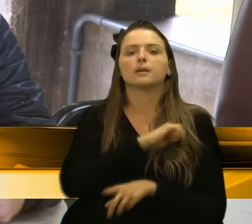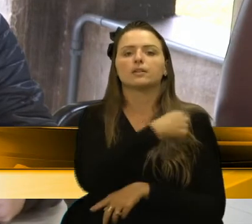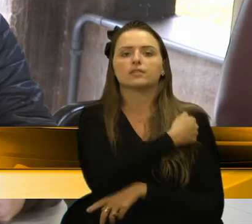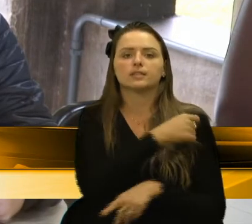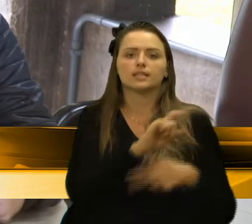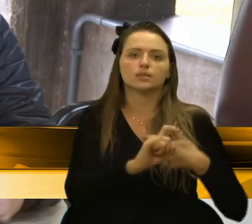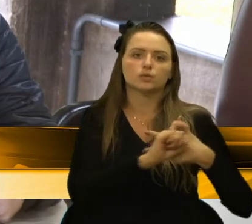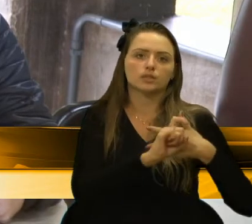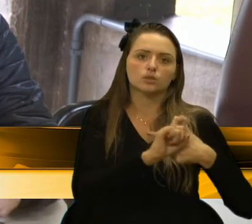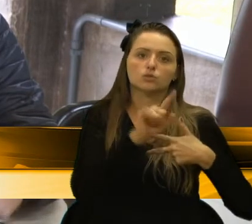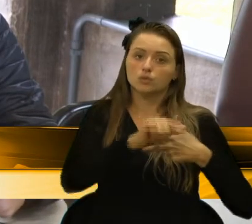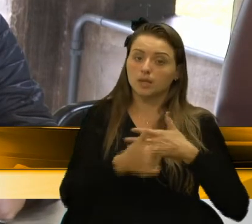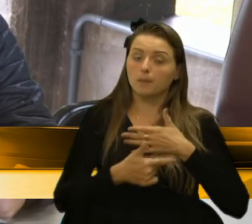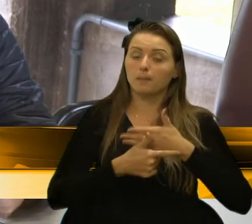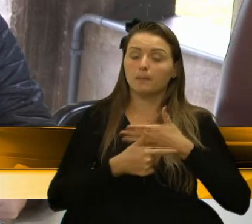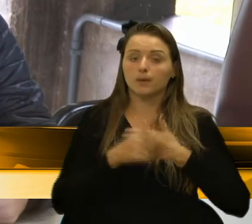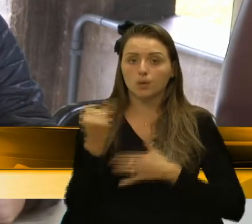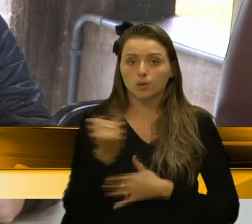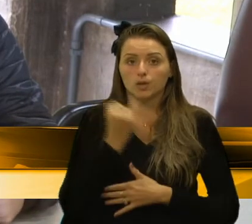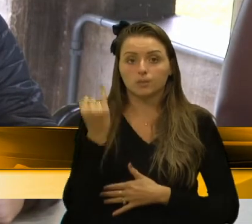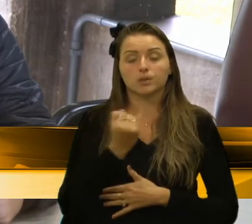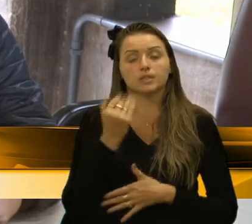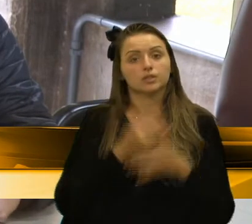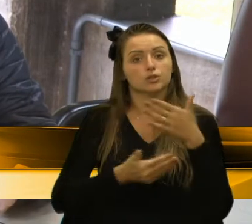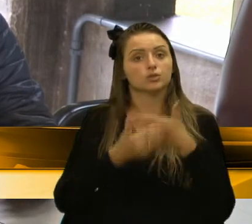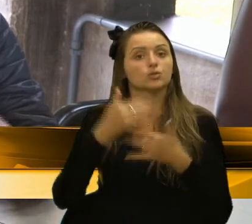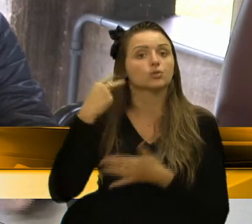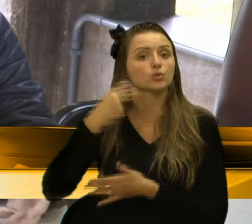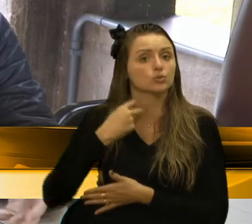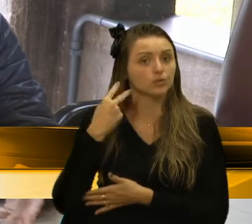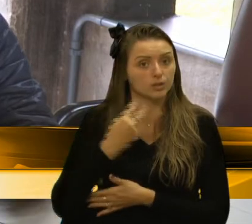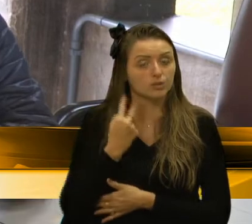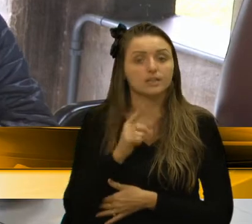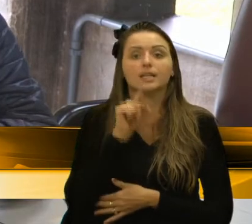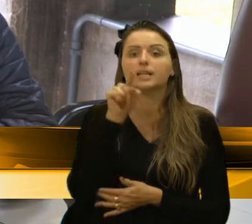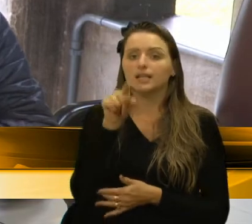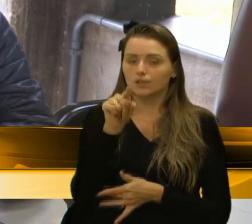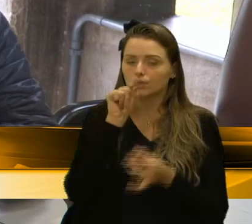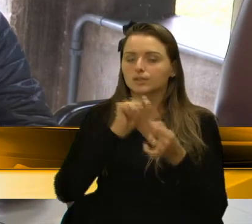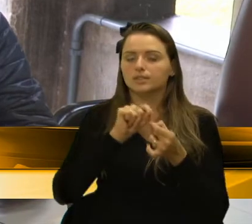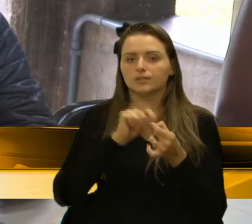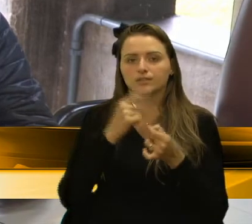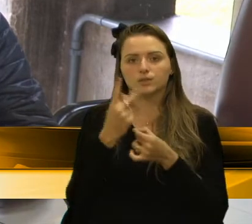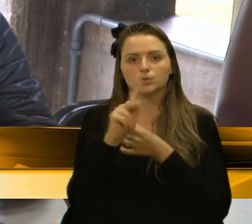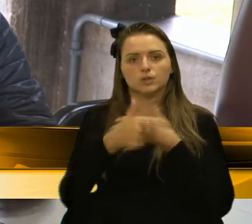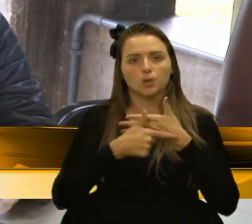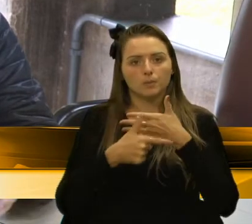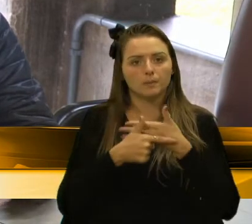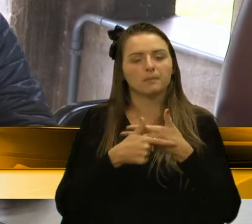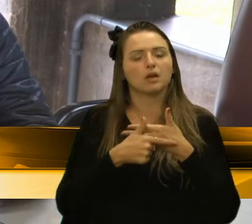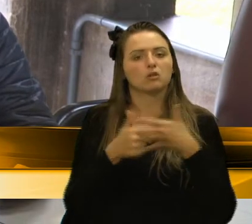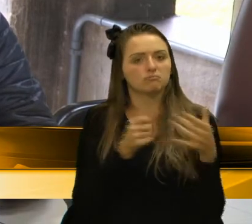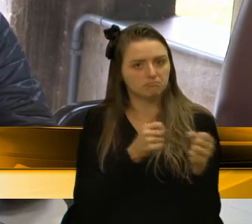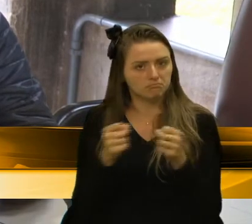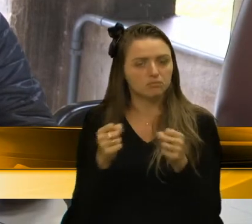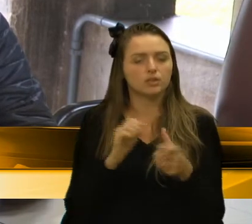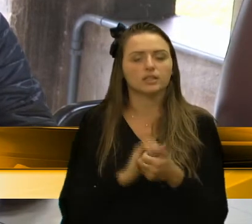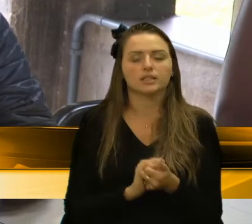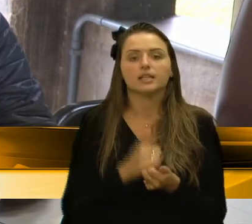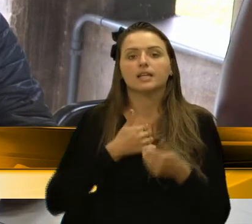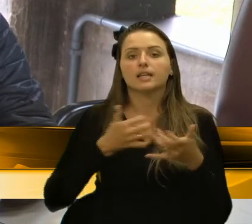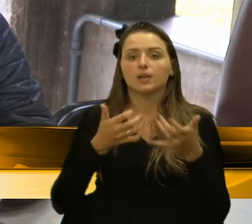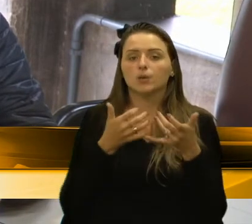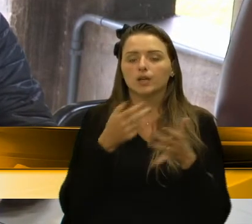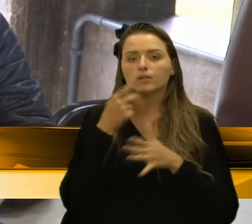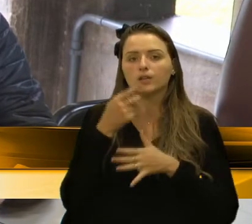Poder Executivo, que são funções extremamente importantes dos vereadores. E que o senhor fez a sua parte com o Maestria. Então, quero deixar aqui o